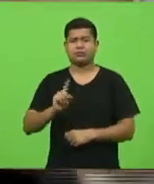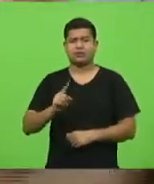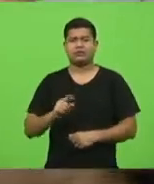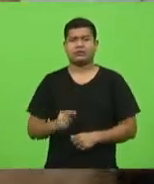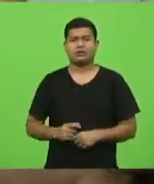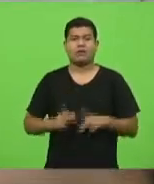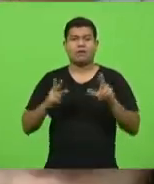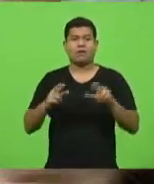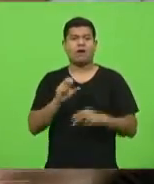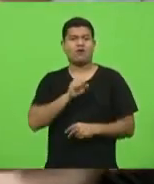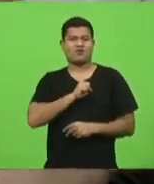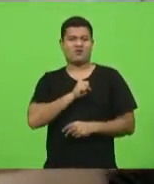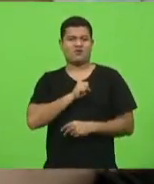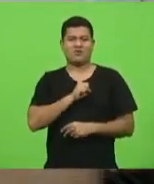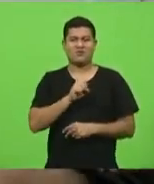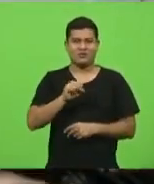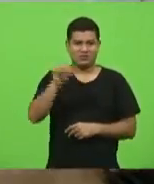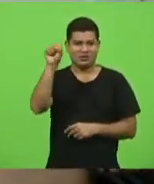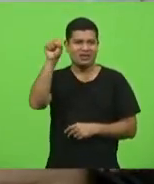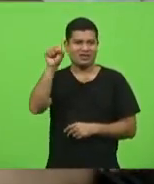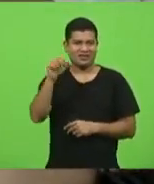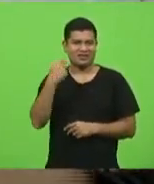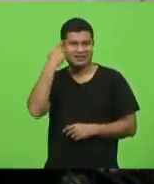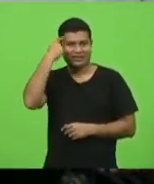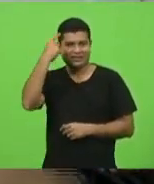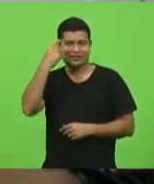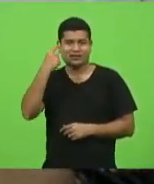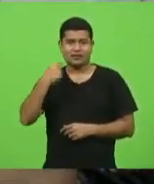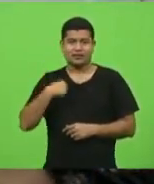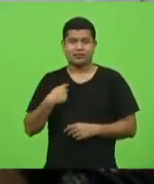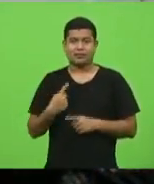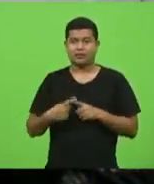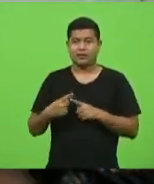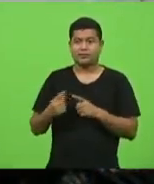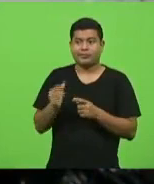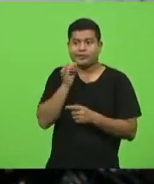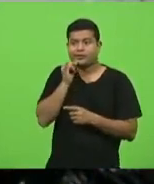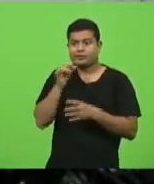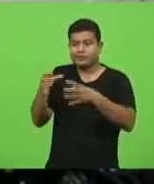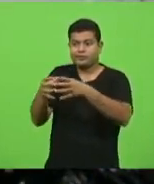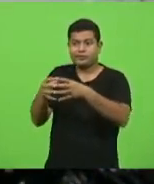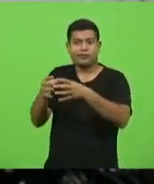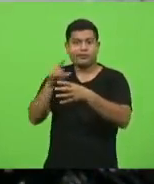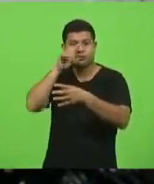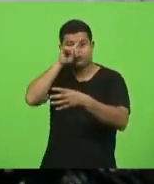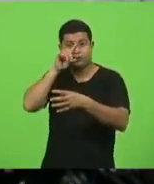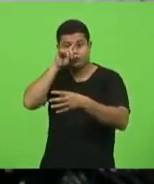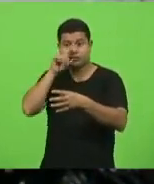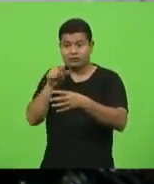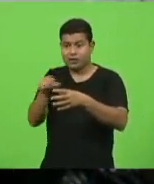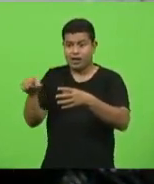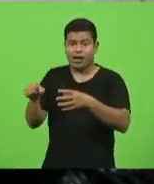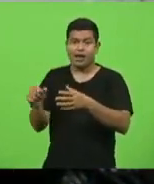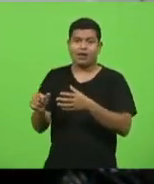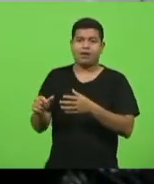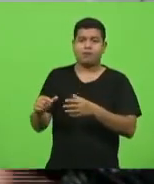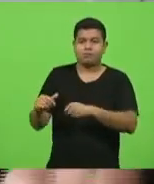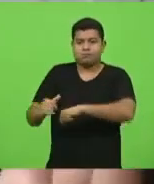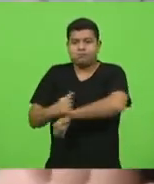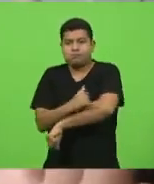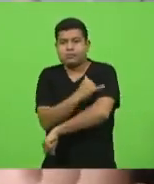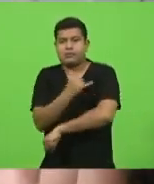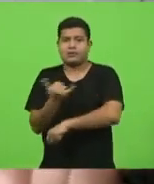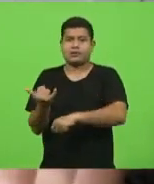grupo de risco, que são os nossos avós, os obesos, hipertensos, é um grupo de risco. Só que todos